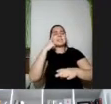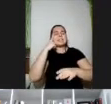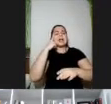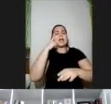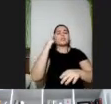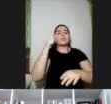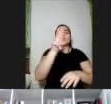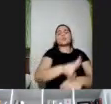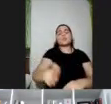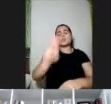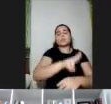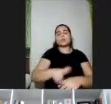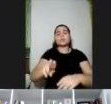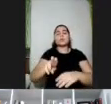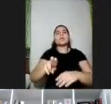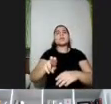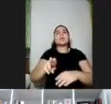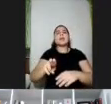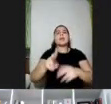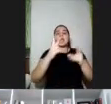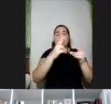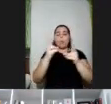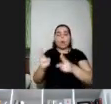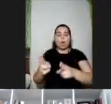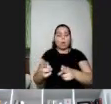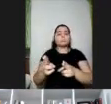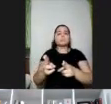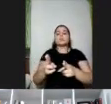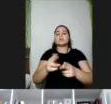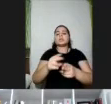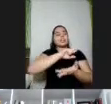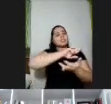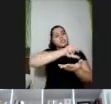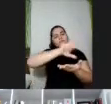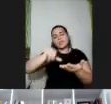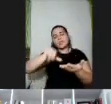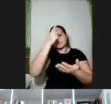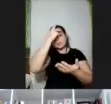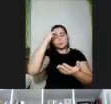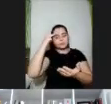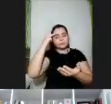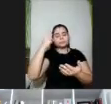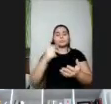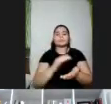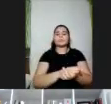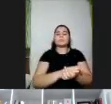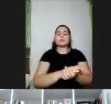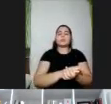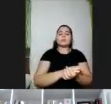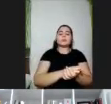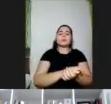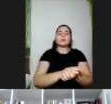uso igualitário e equiparável de diferentes capacidades, essa questão de flexibilidade e